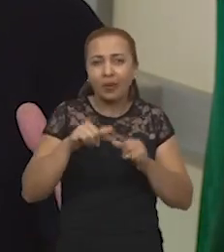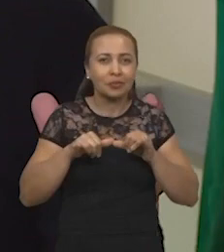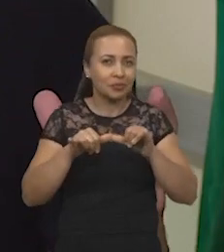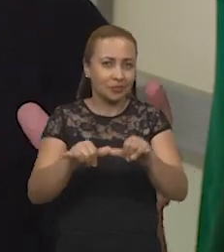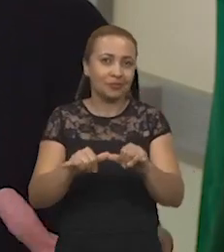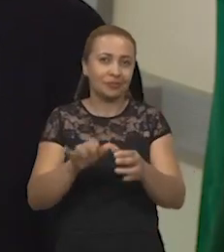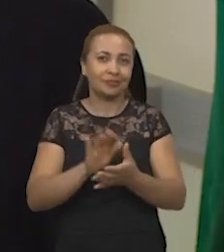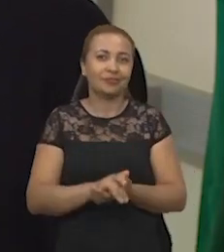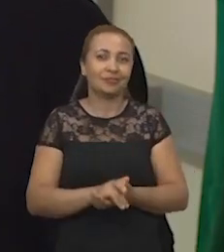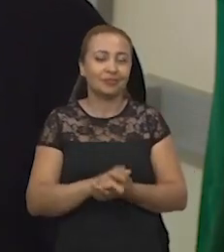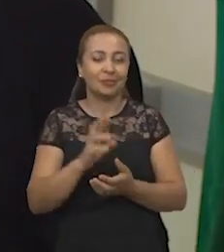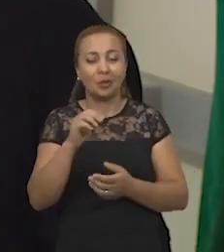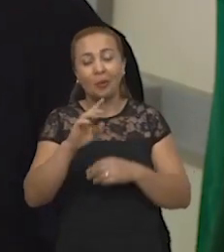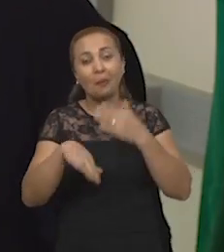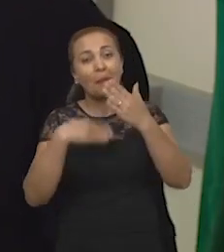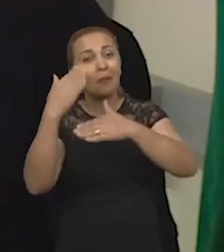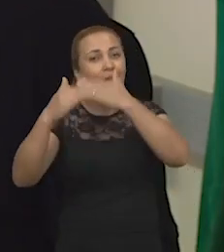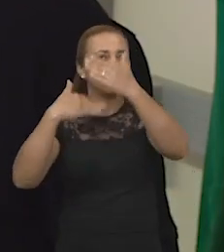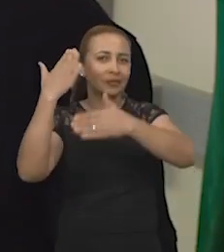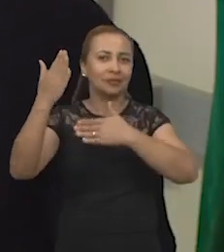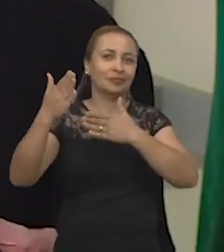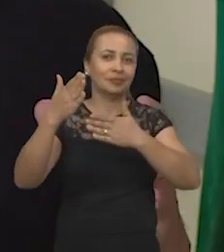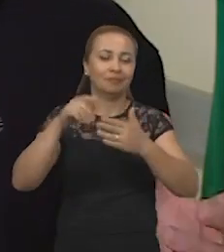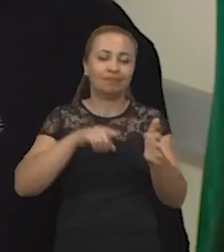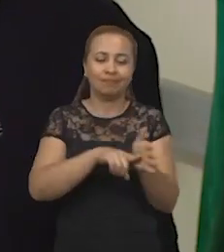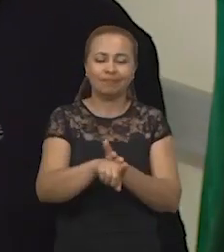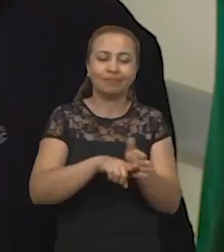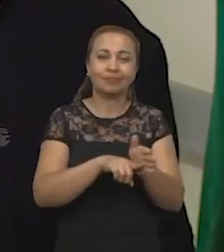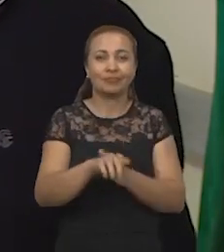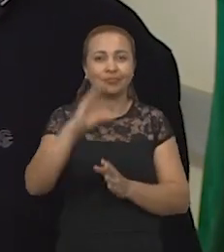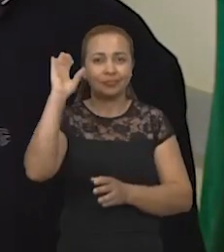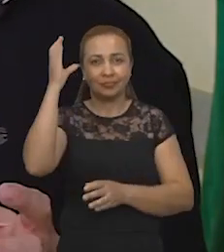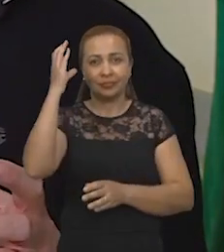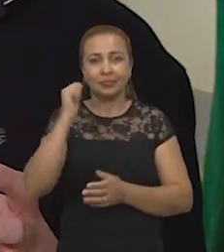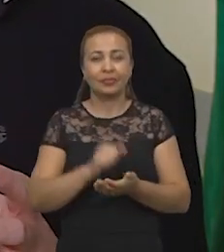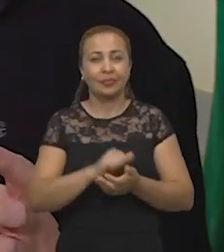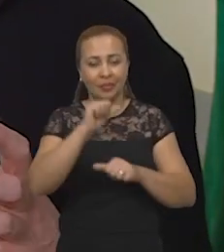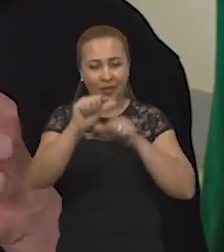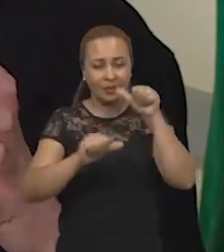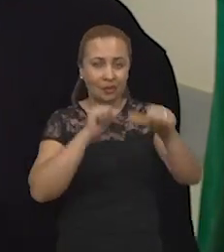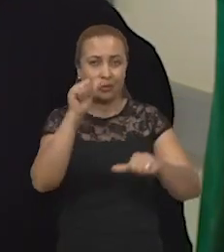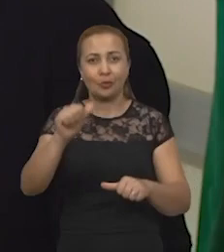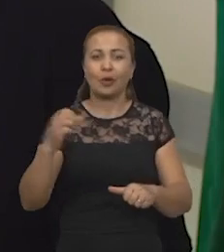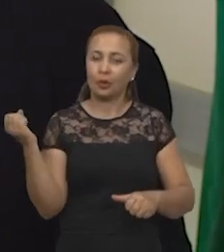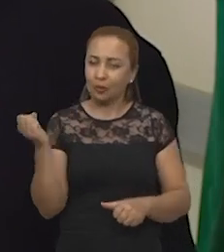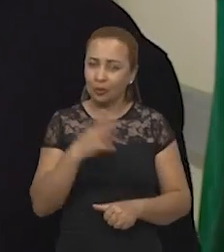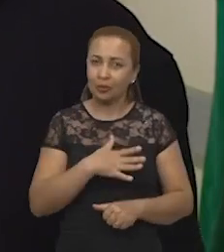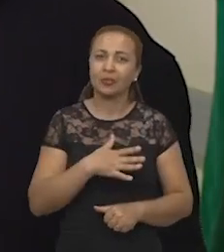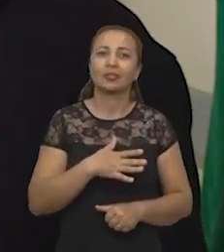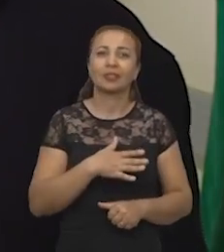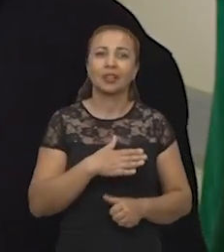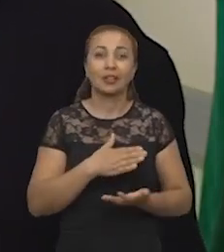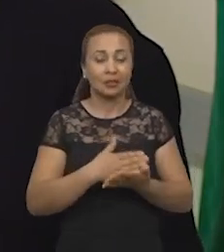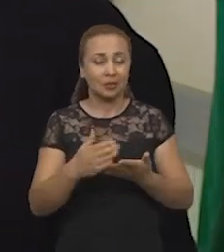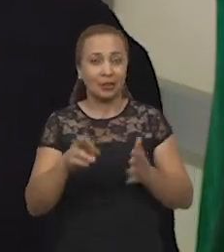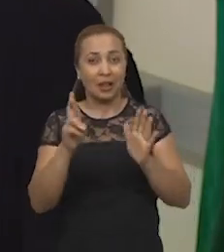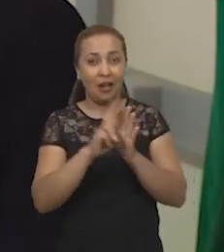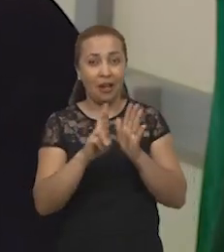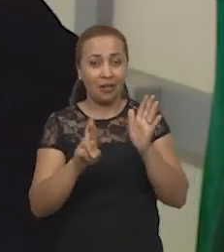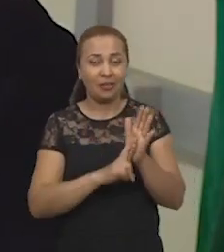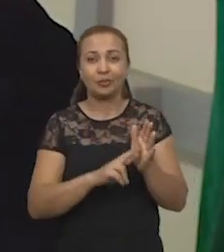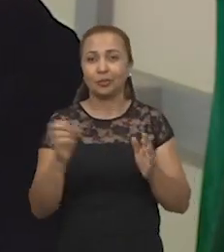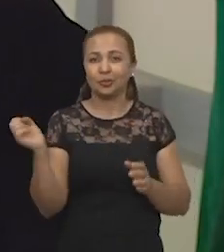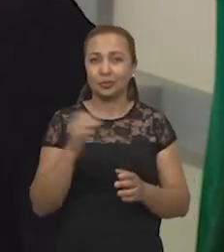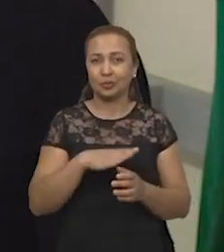Então quanto mais a gente desenvolver pesquisa científica, desenvolver inovação, a partir do registro de